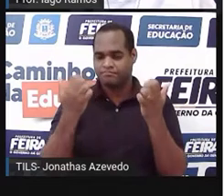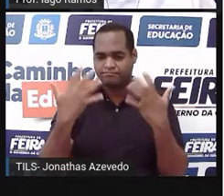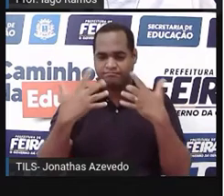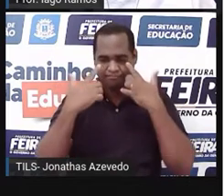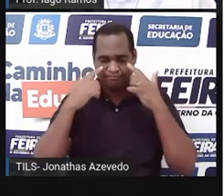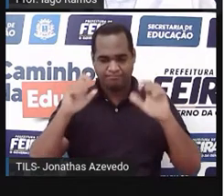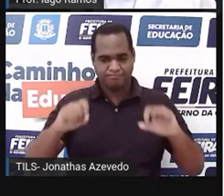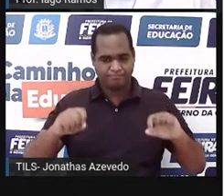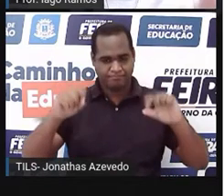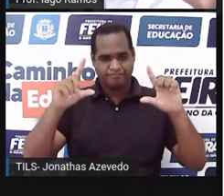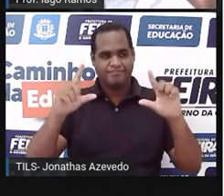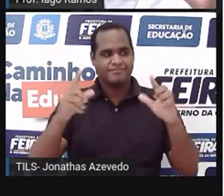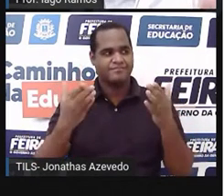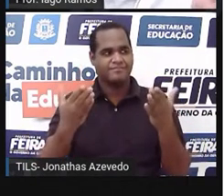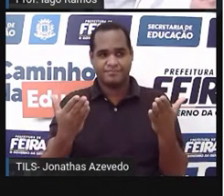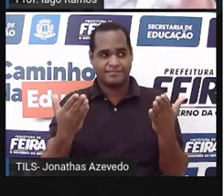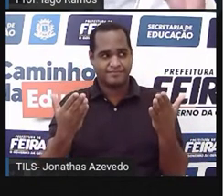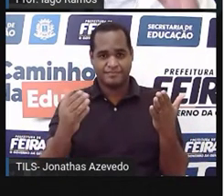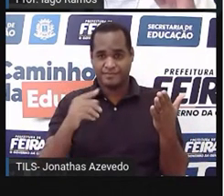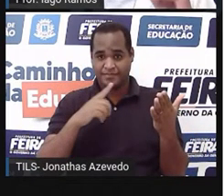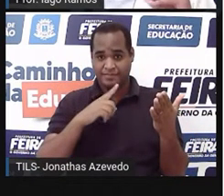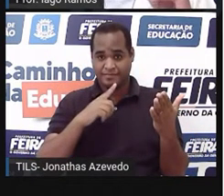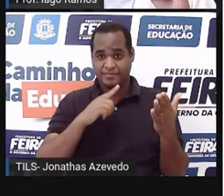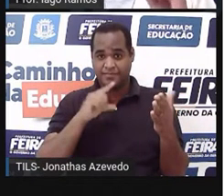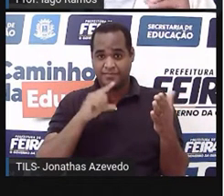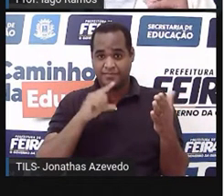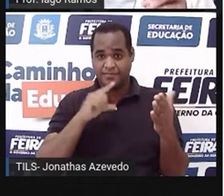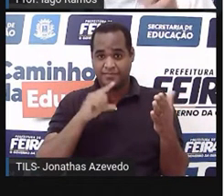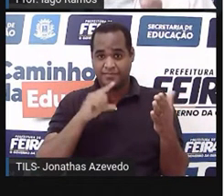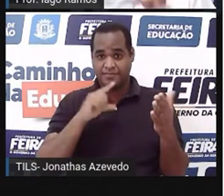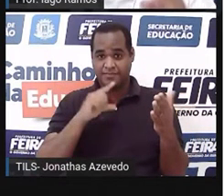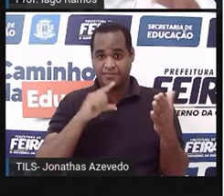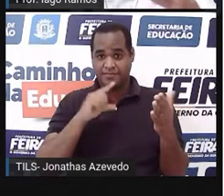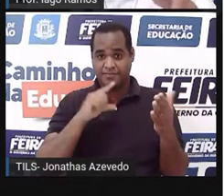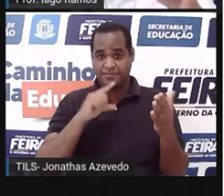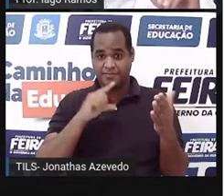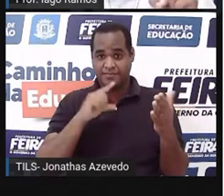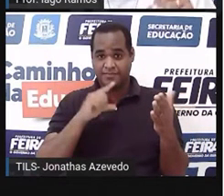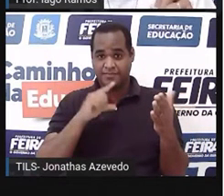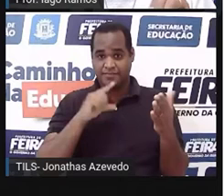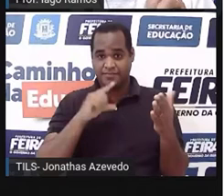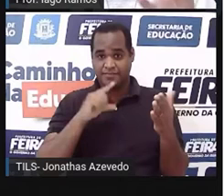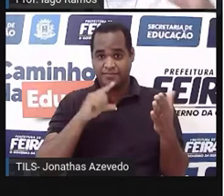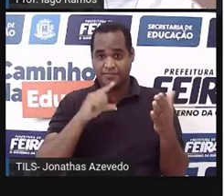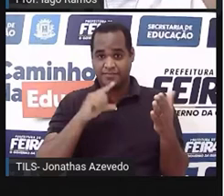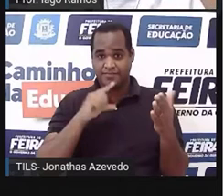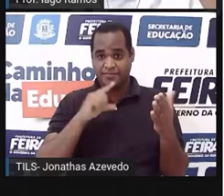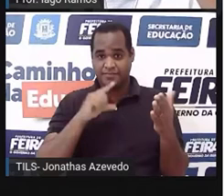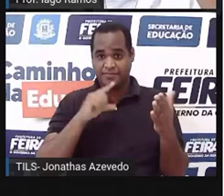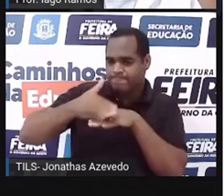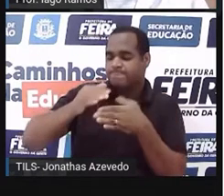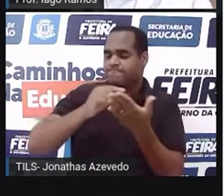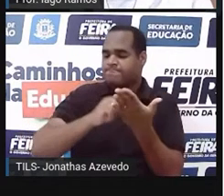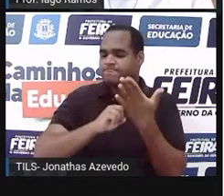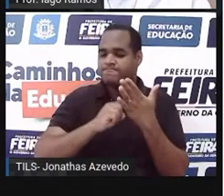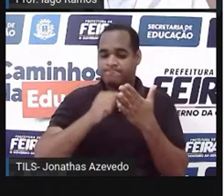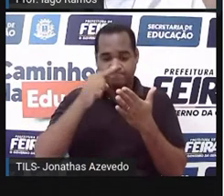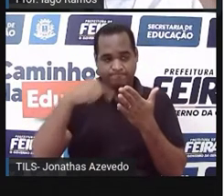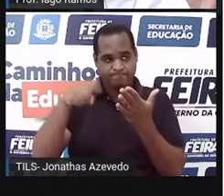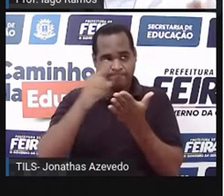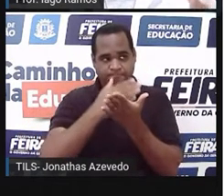tela, né? Vamos fazer aqui um exercíciozinho de memória. E esse exercíciozinho de memória vai começar